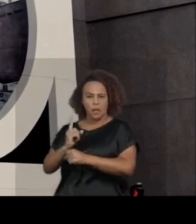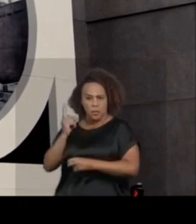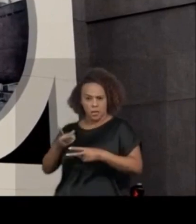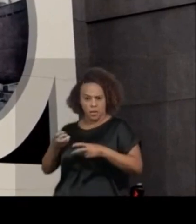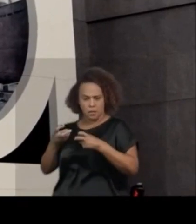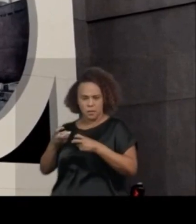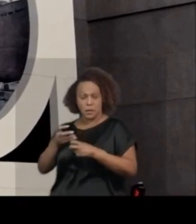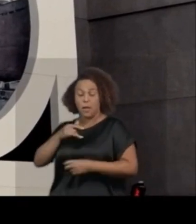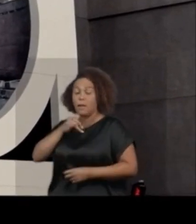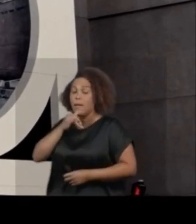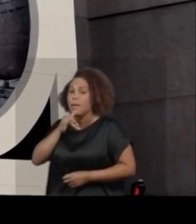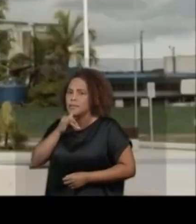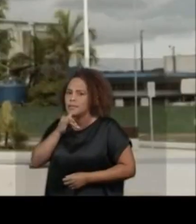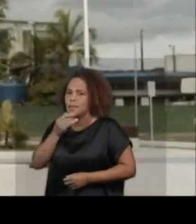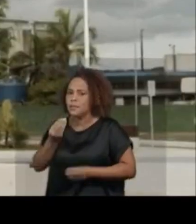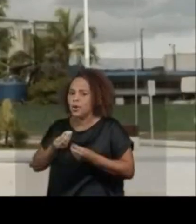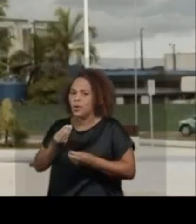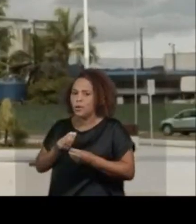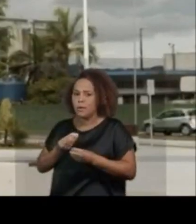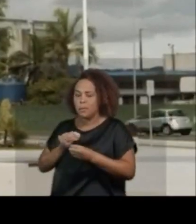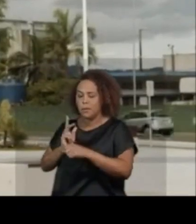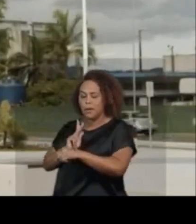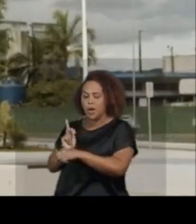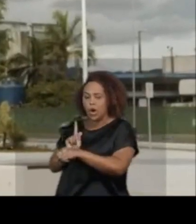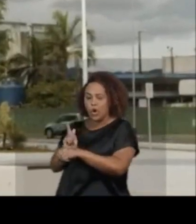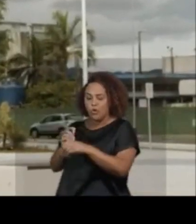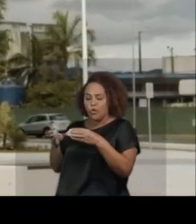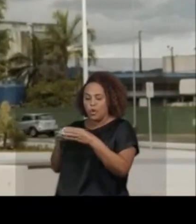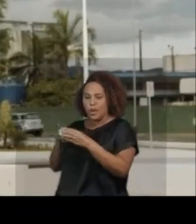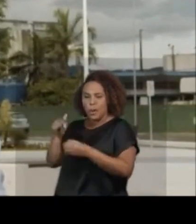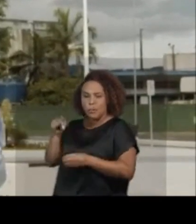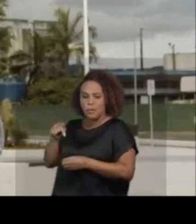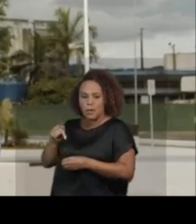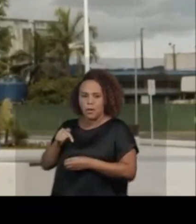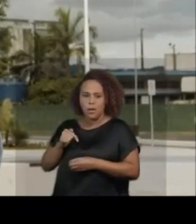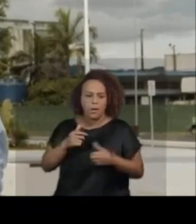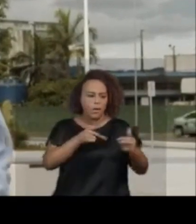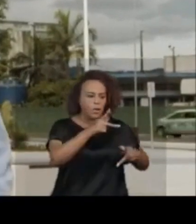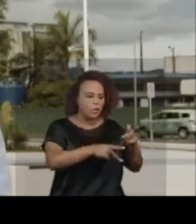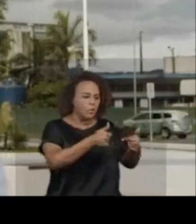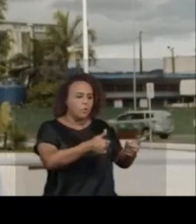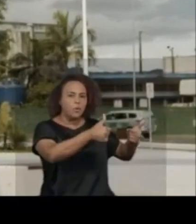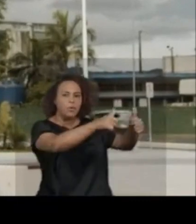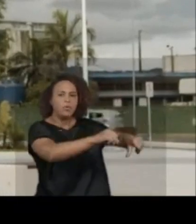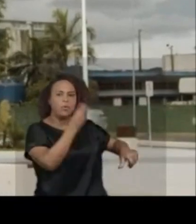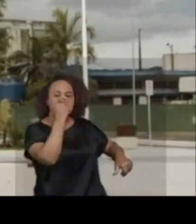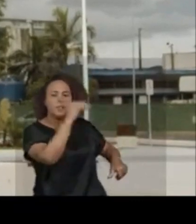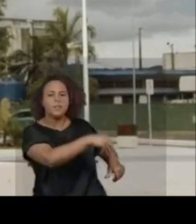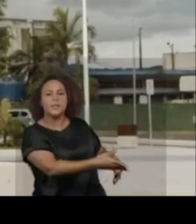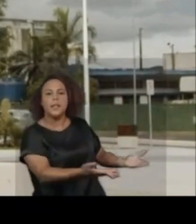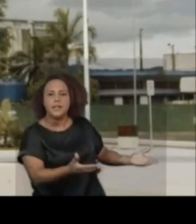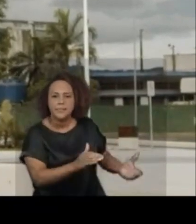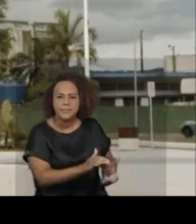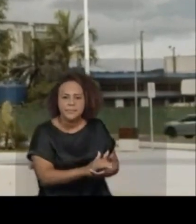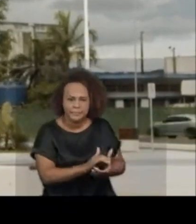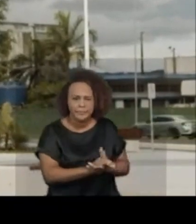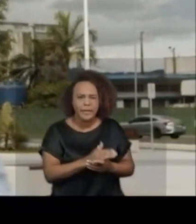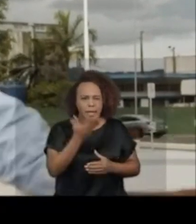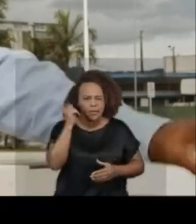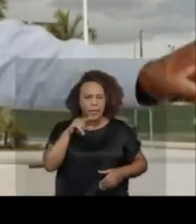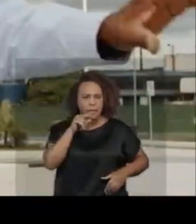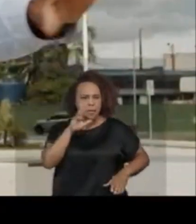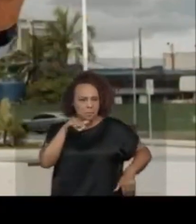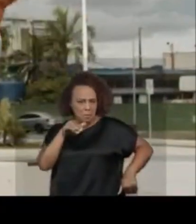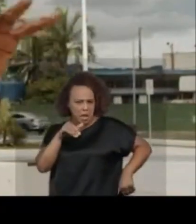Essa obra aqui é um bom exemplo de como é governar para a minoria em detrimento dos interesses da maioria.